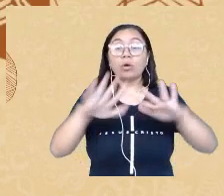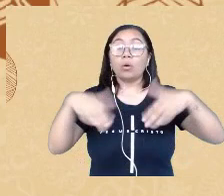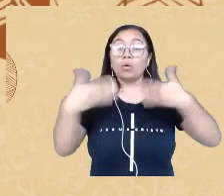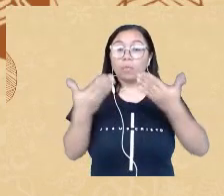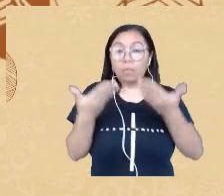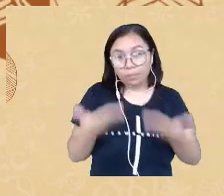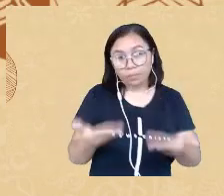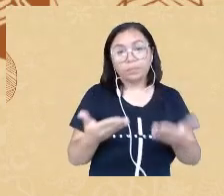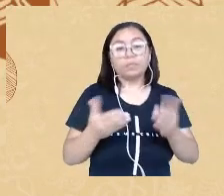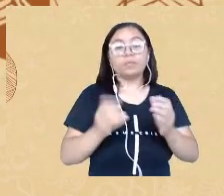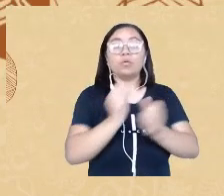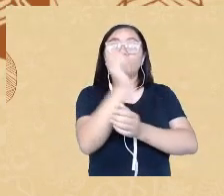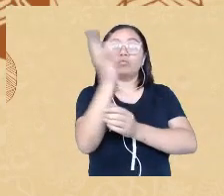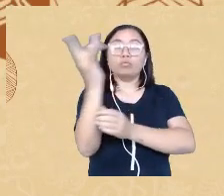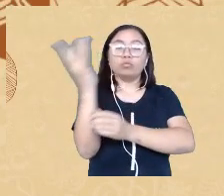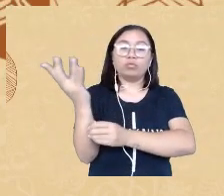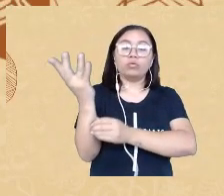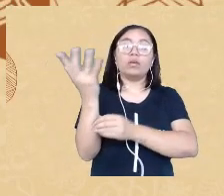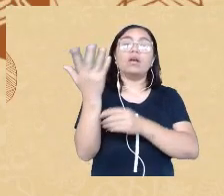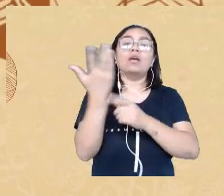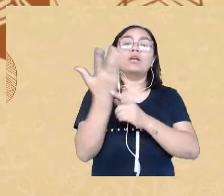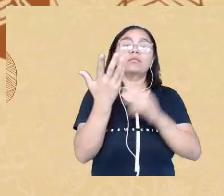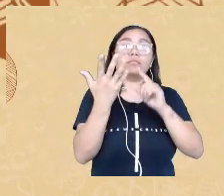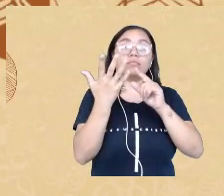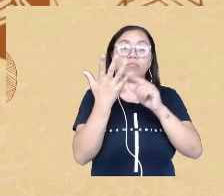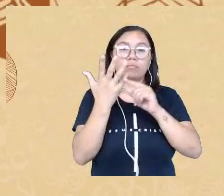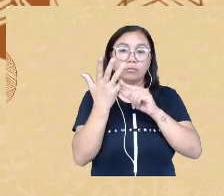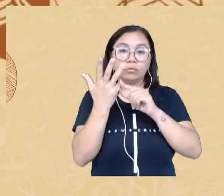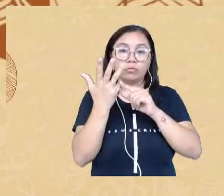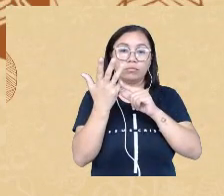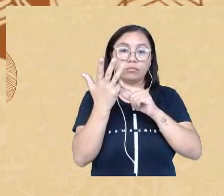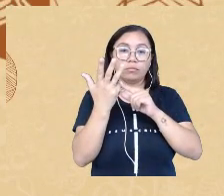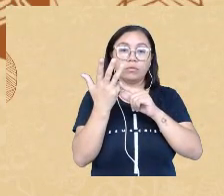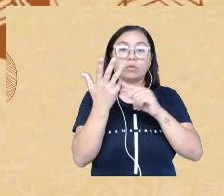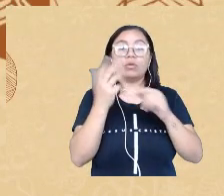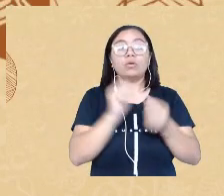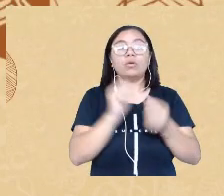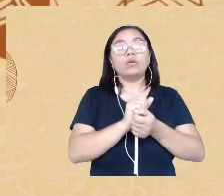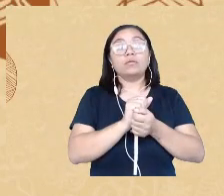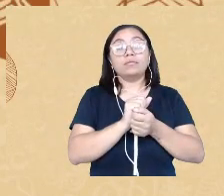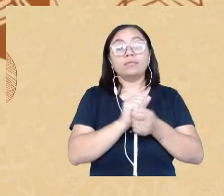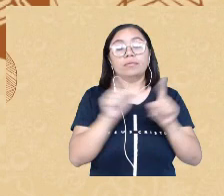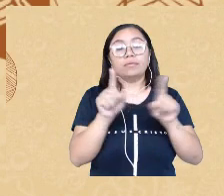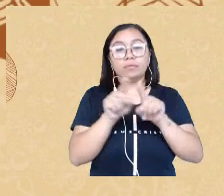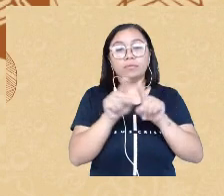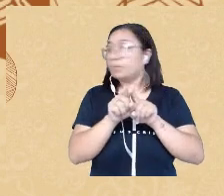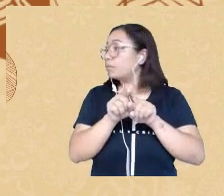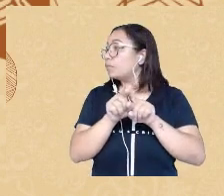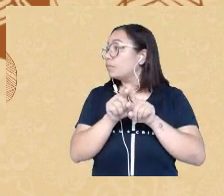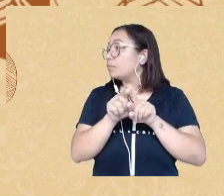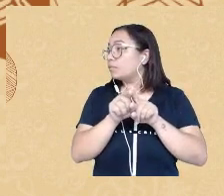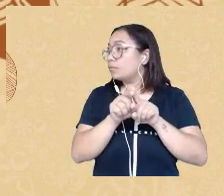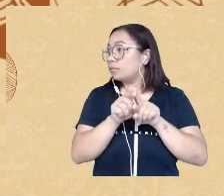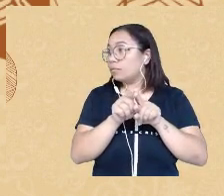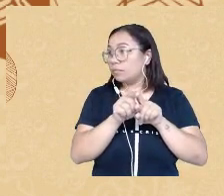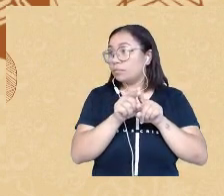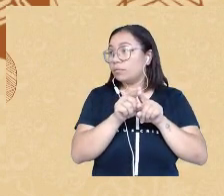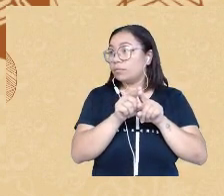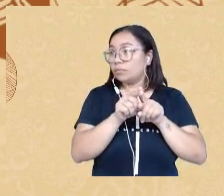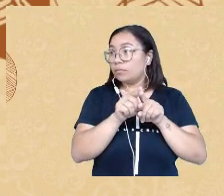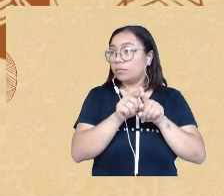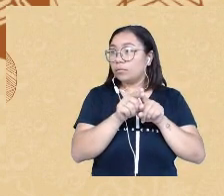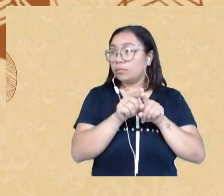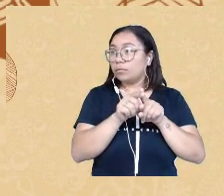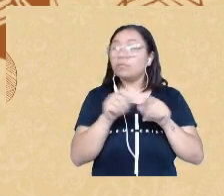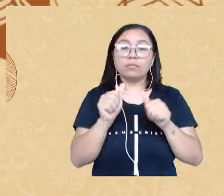que também pode ser chamada de análise de similitude. Essa análise funciona como uma árvore de fato em que